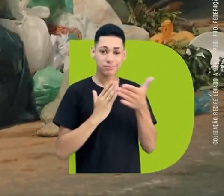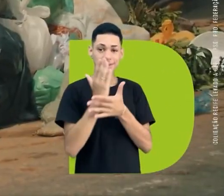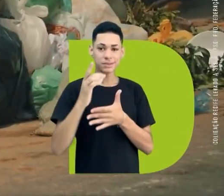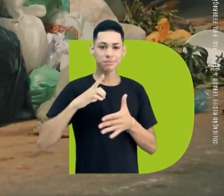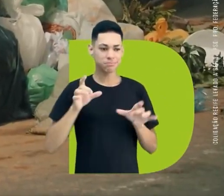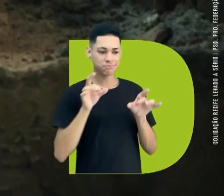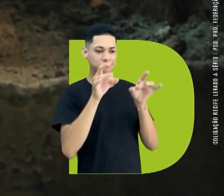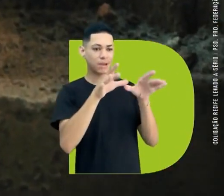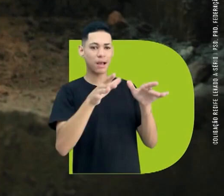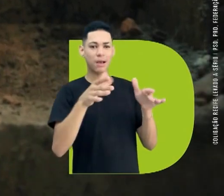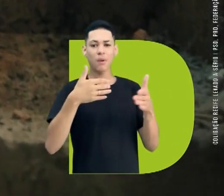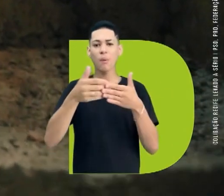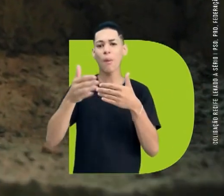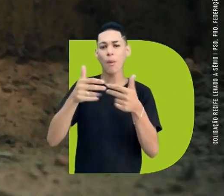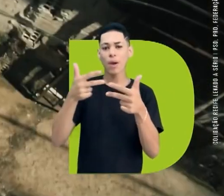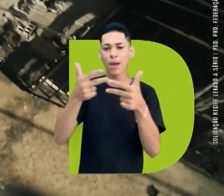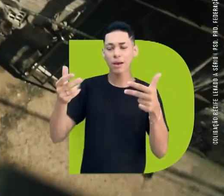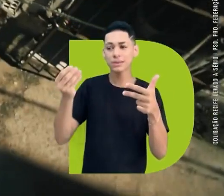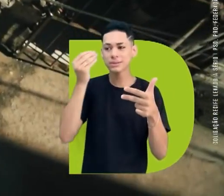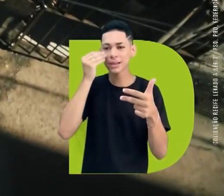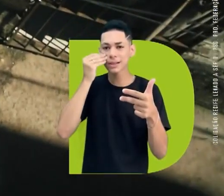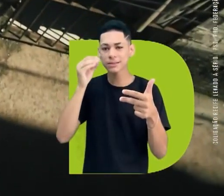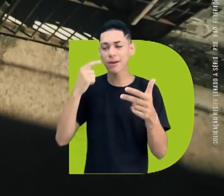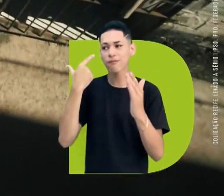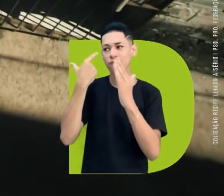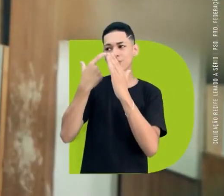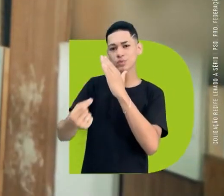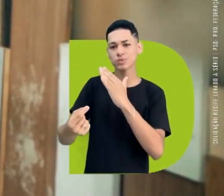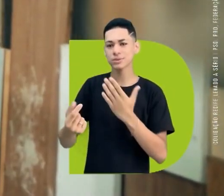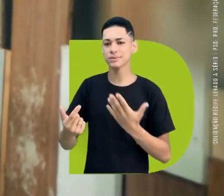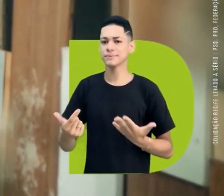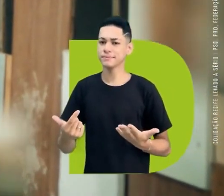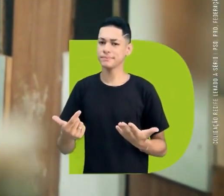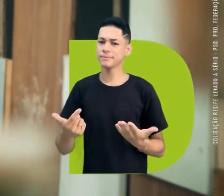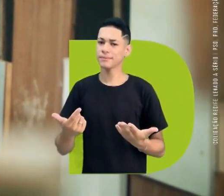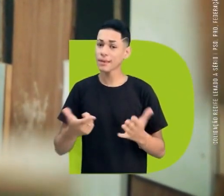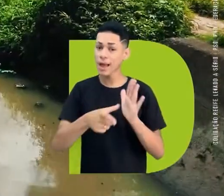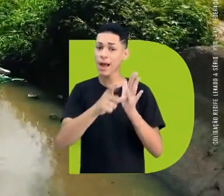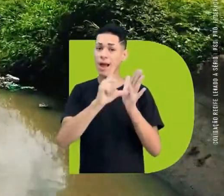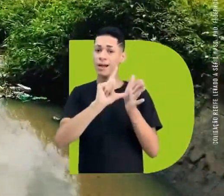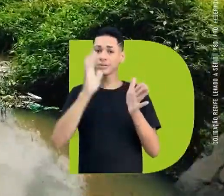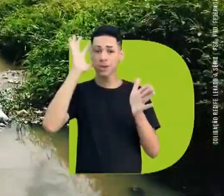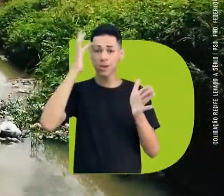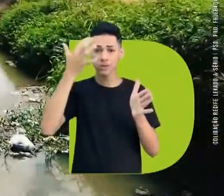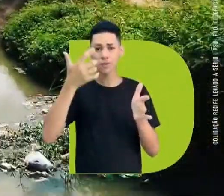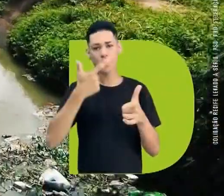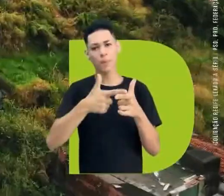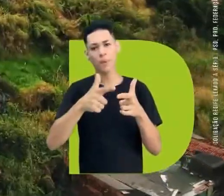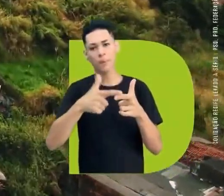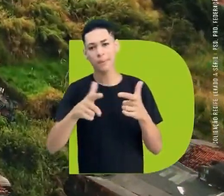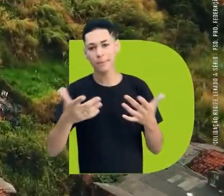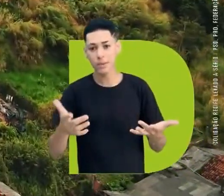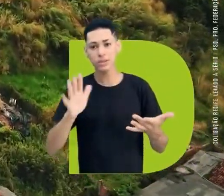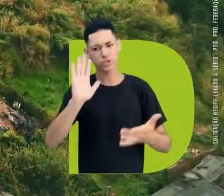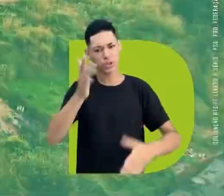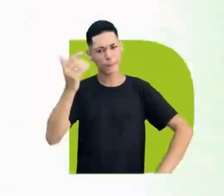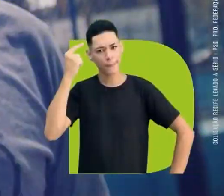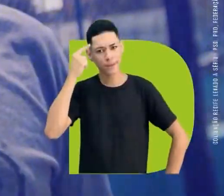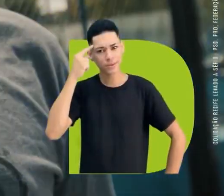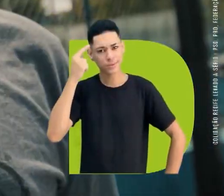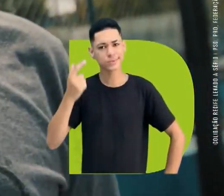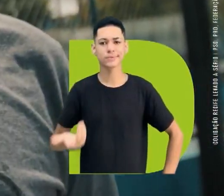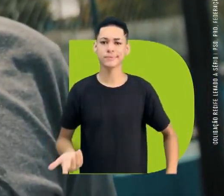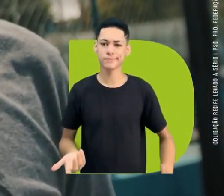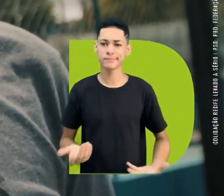pensando que tá eleito, pra modo de deixar um vício aí qualquer e tentar pegar o beco na outra eleição, antes mesmo de resolver o B.O.